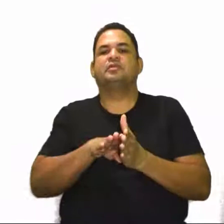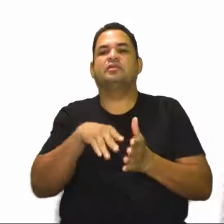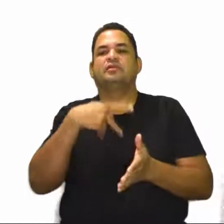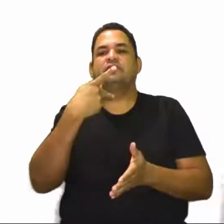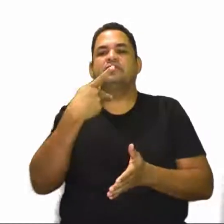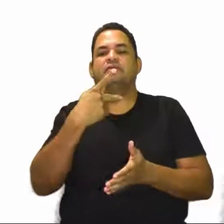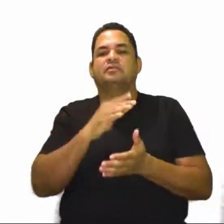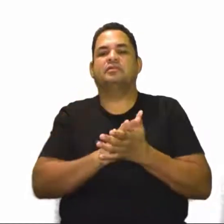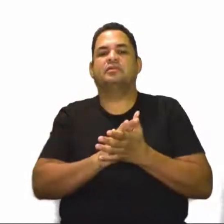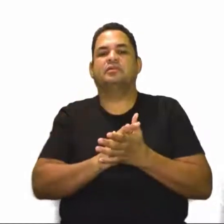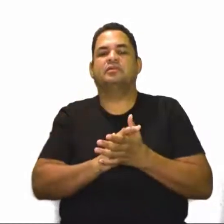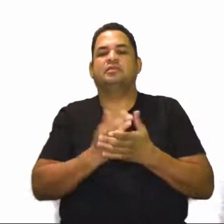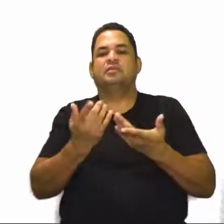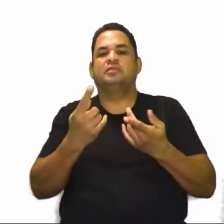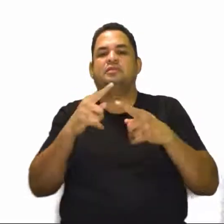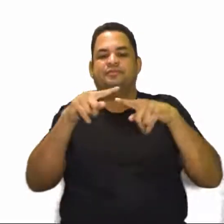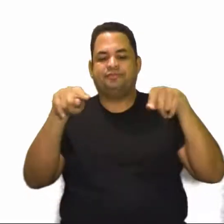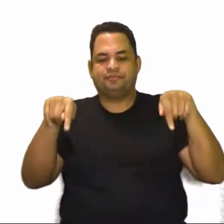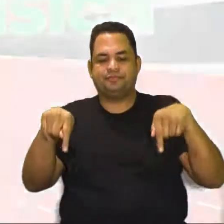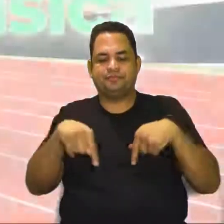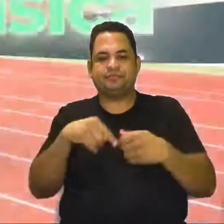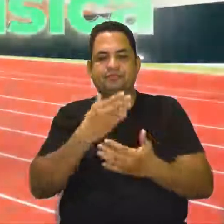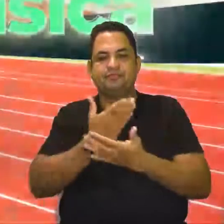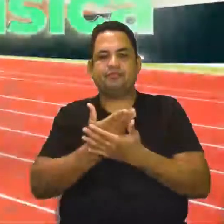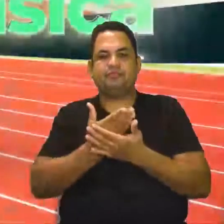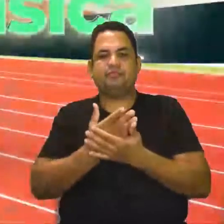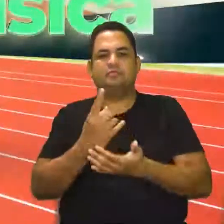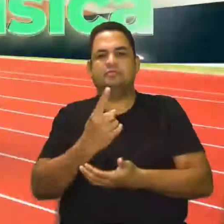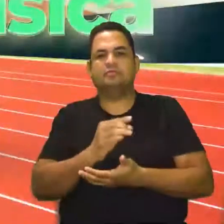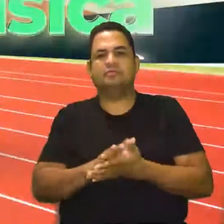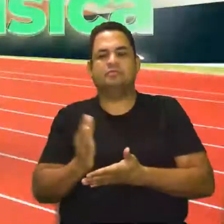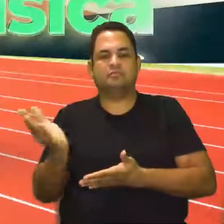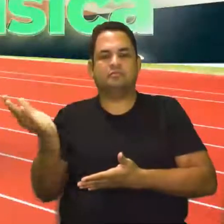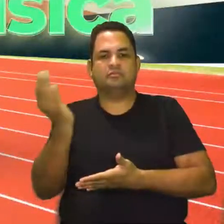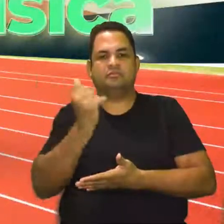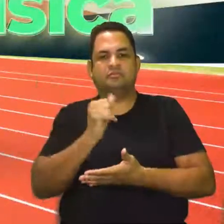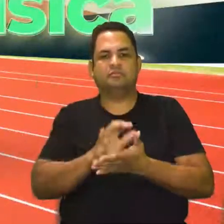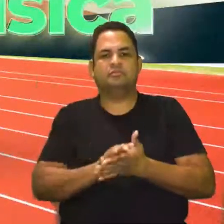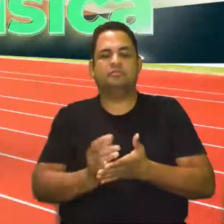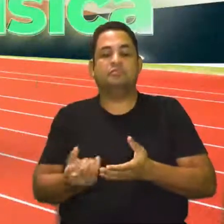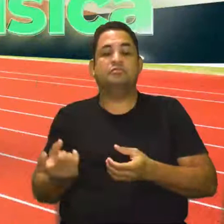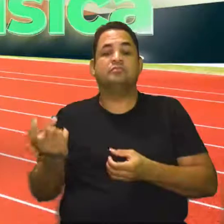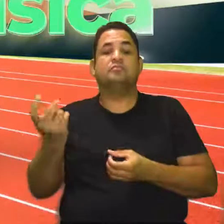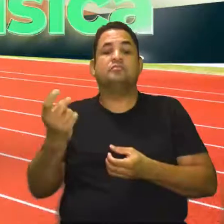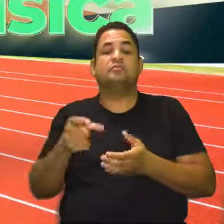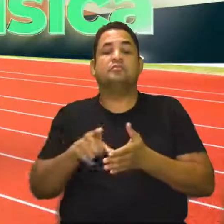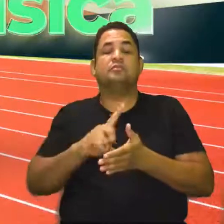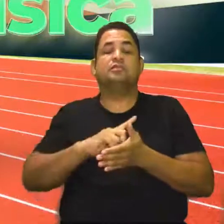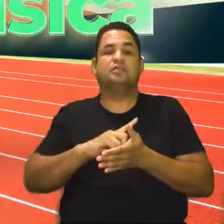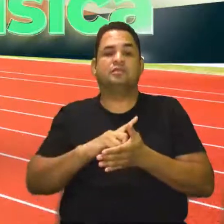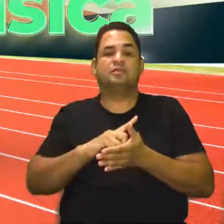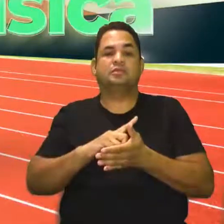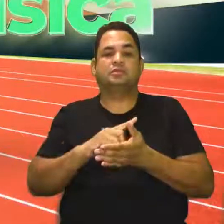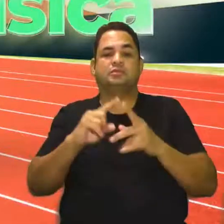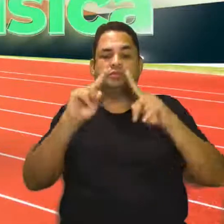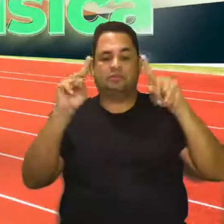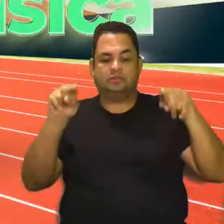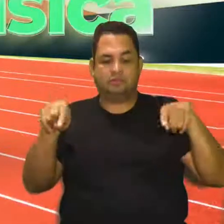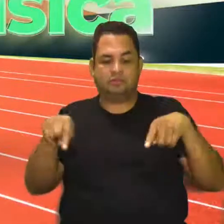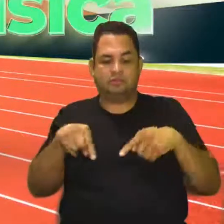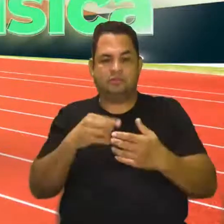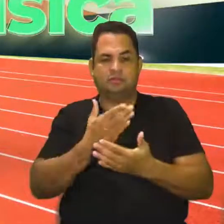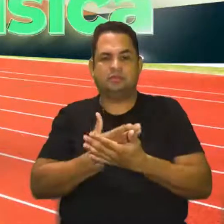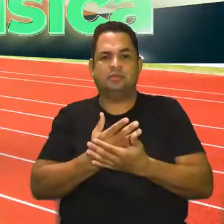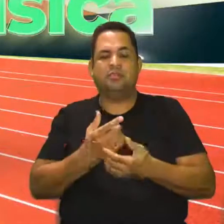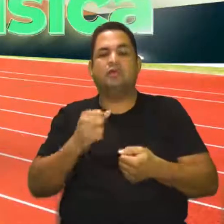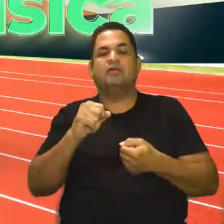sala, professora Elis. Sim. Nessa atividade de sala, vem aqui comigo. Antes da gente ir para a atividade sala,